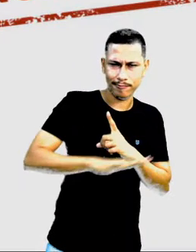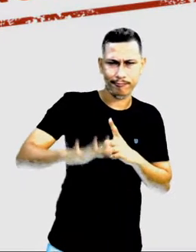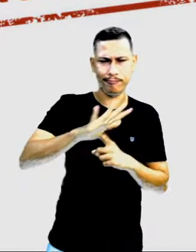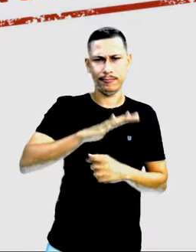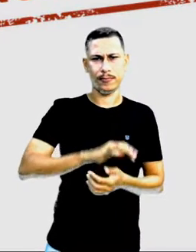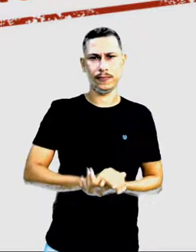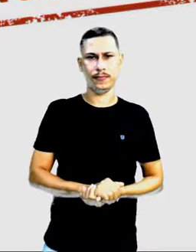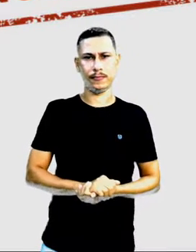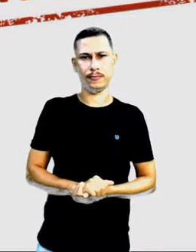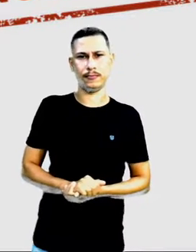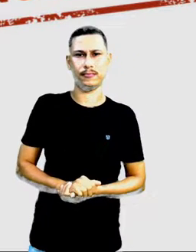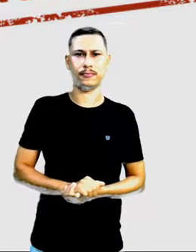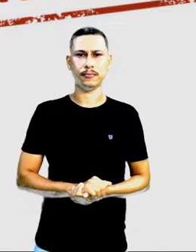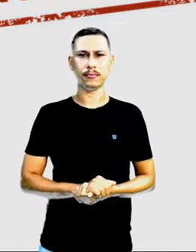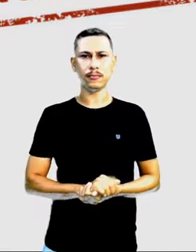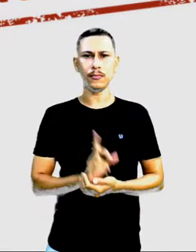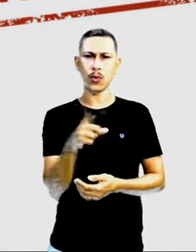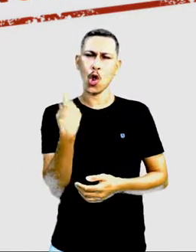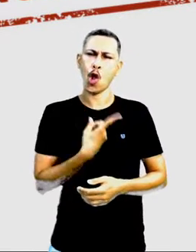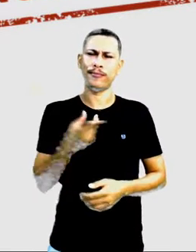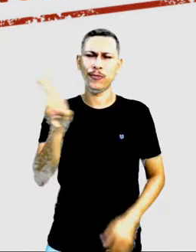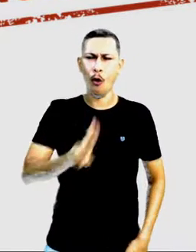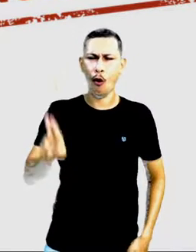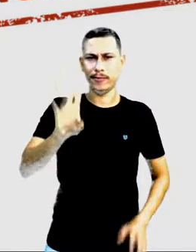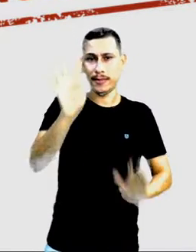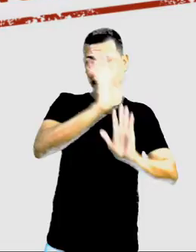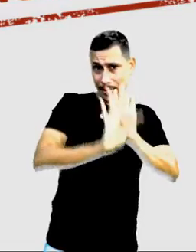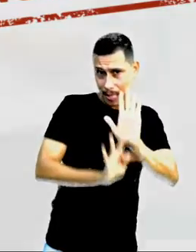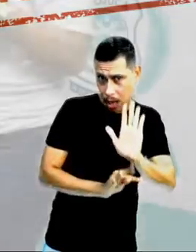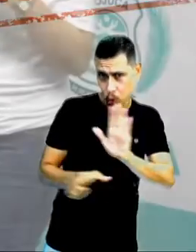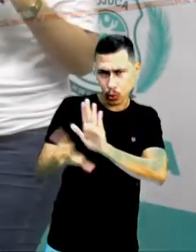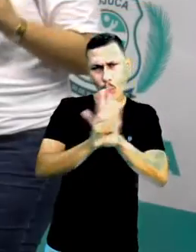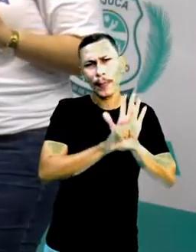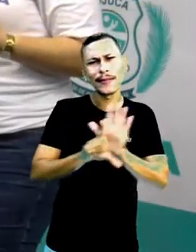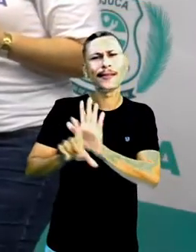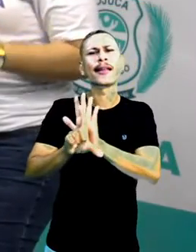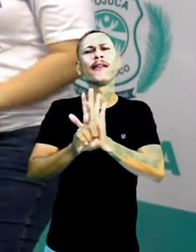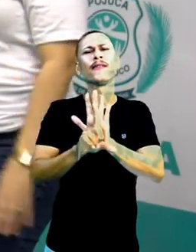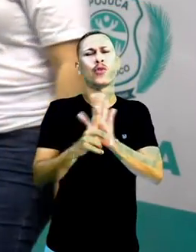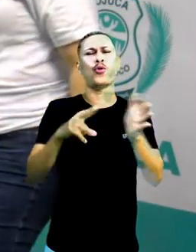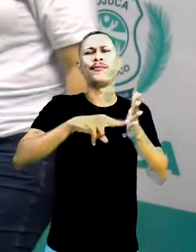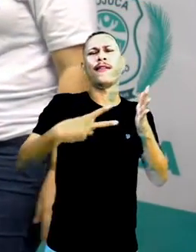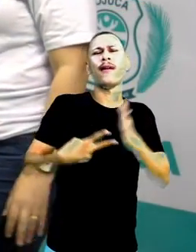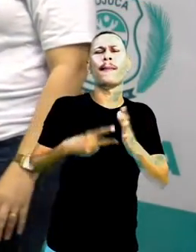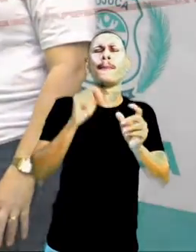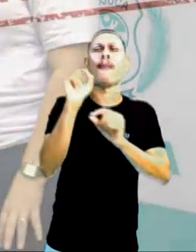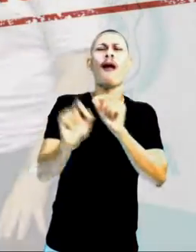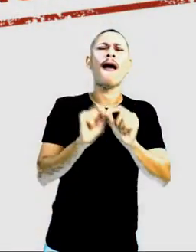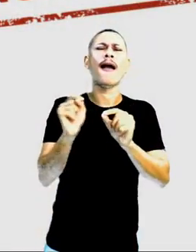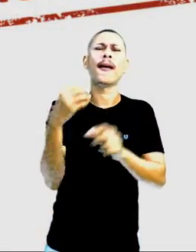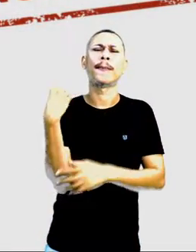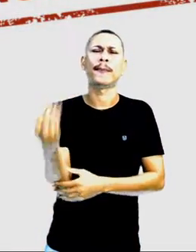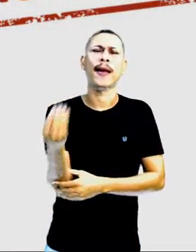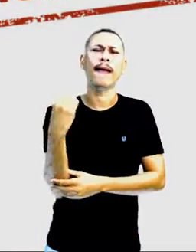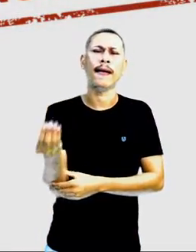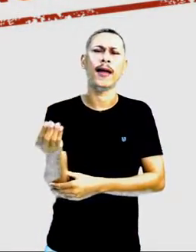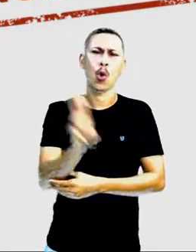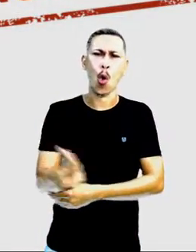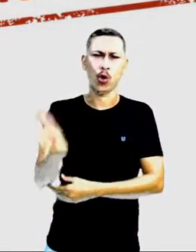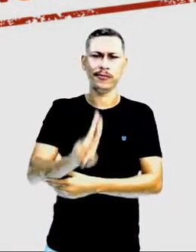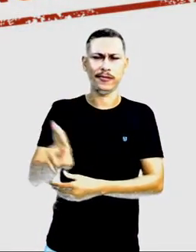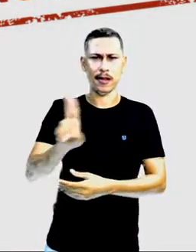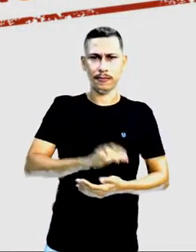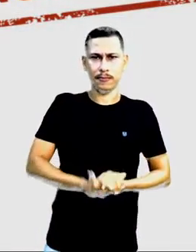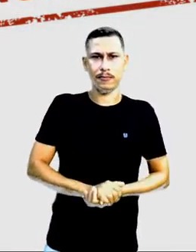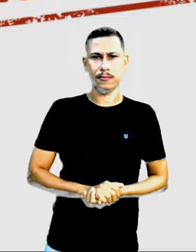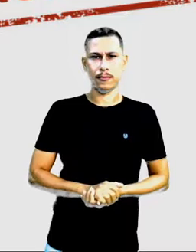Para que usarmos os textos normativos legais? Para que eles servem? Então, onde houver